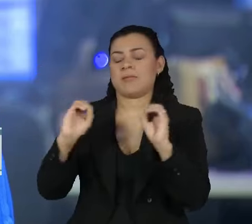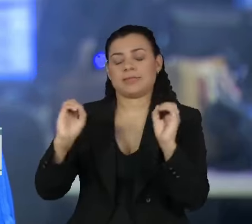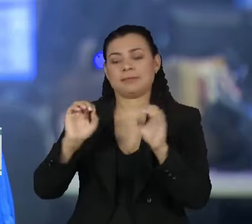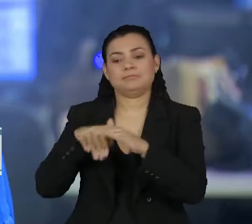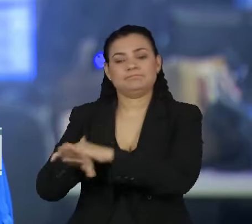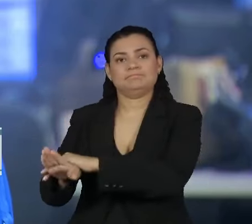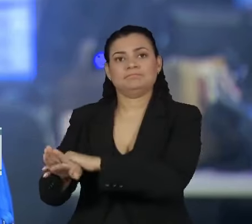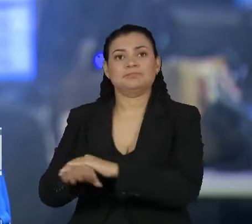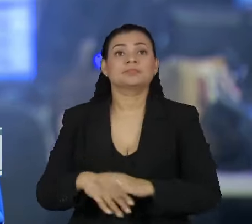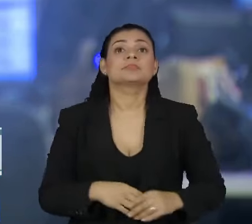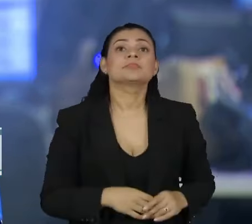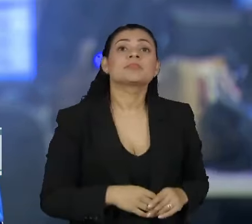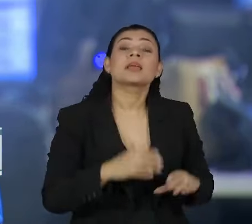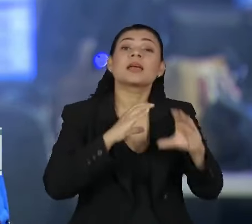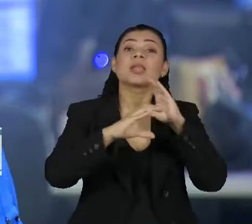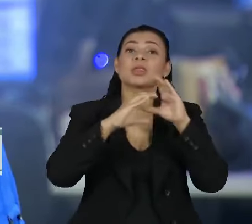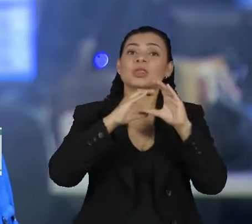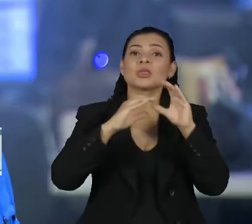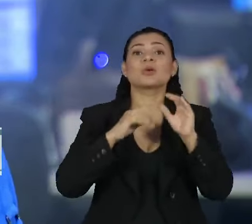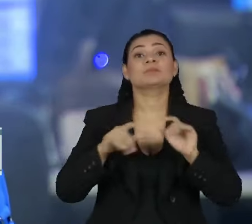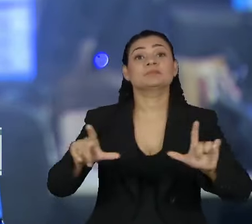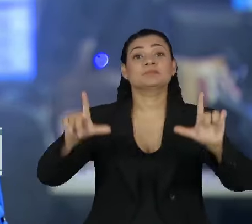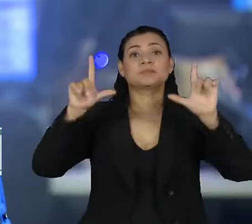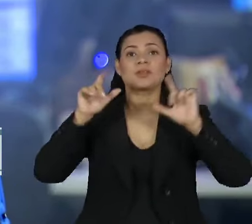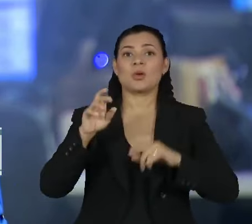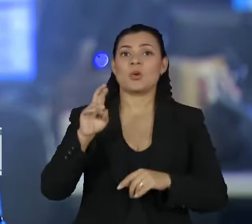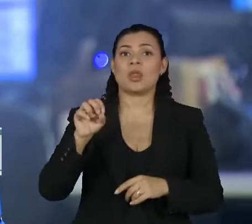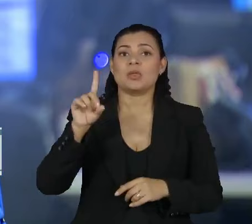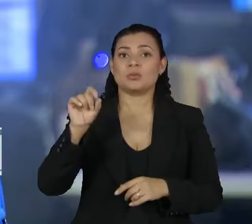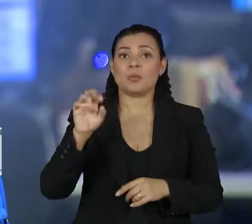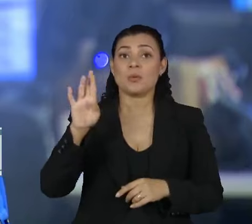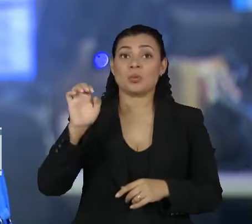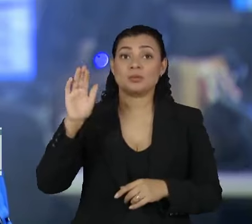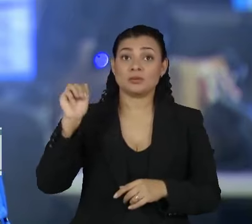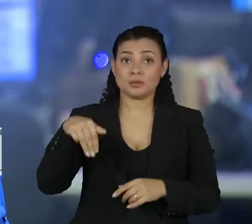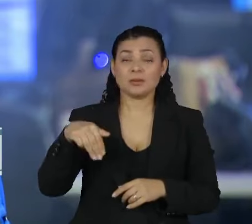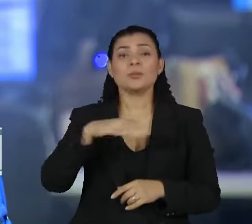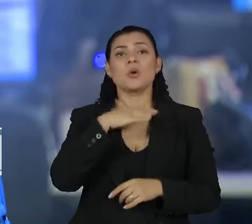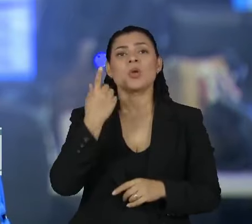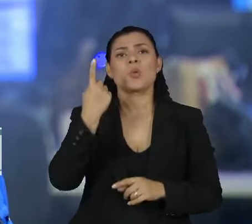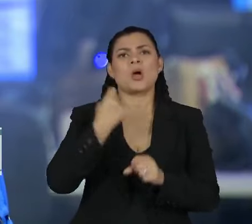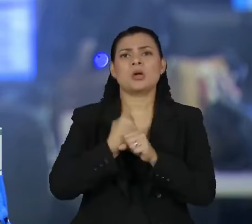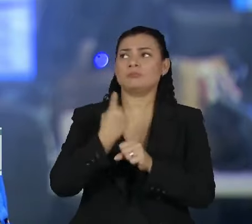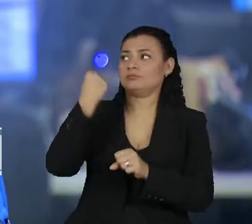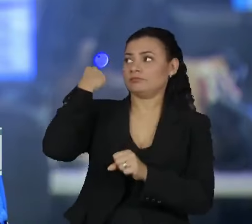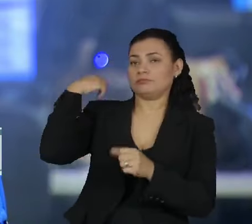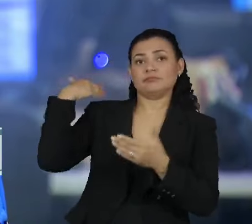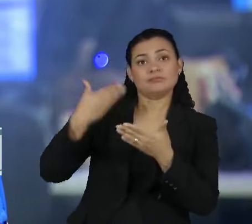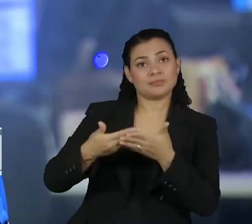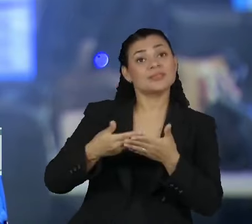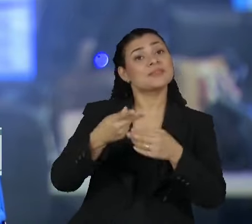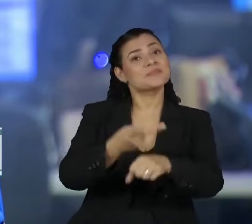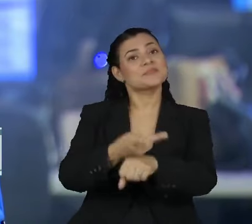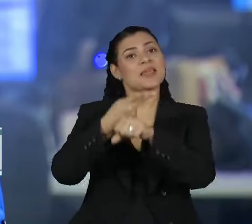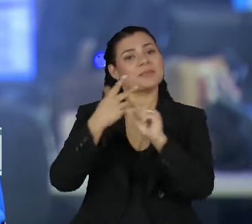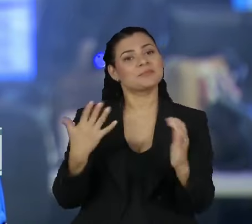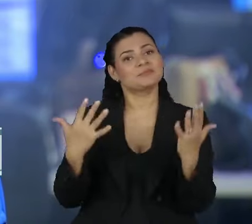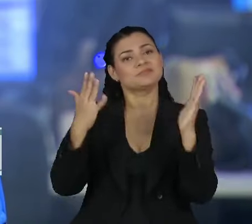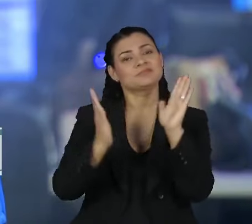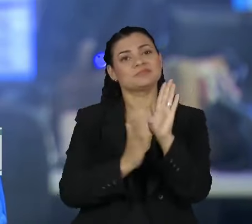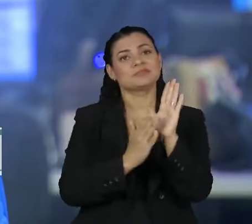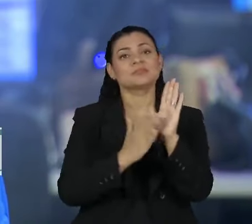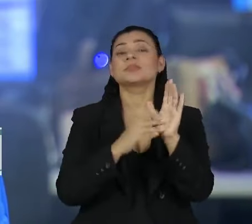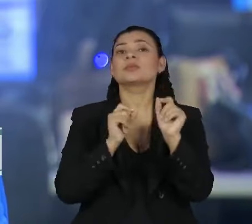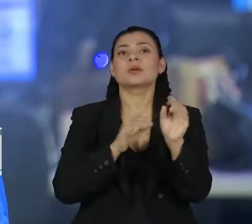O apresentador, cantor e compositor Rolando Boldrin, que morreu há pouco mais de um ano, recebeu o título honoris causa do